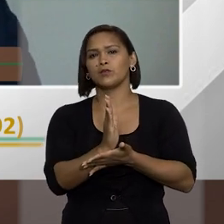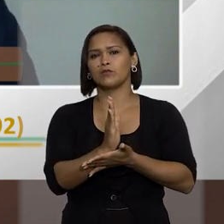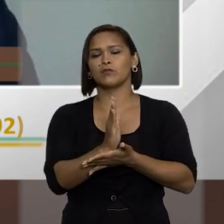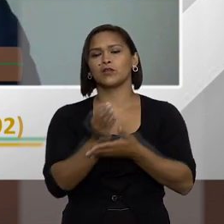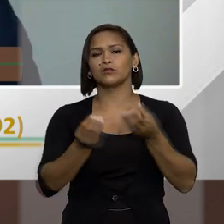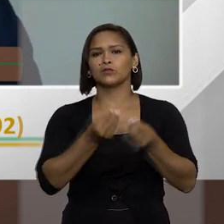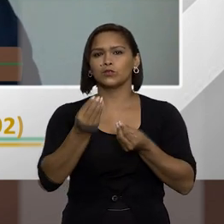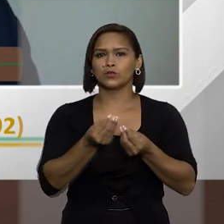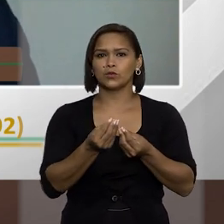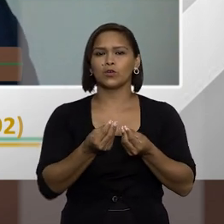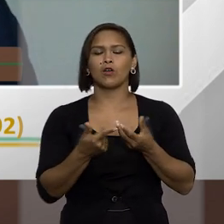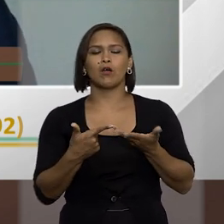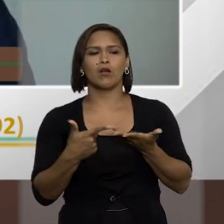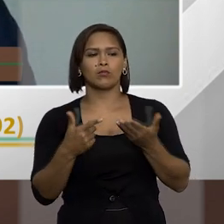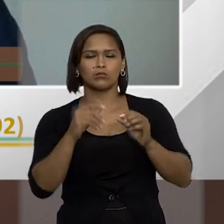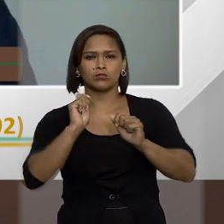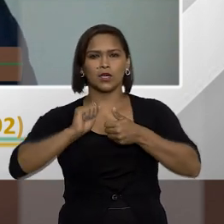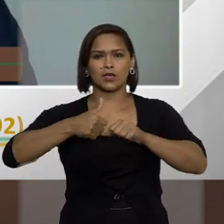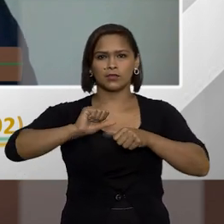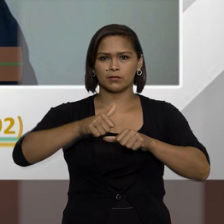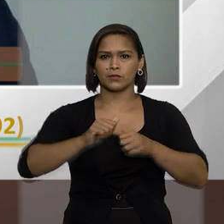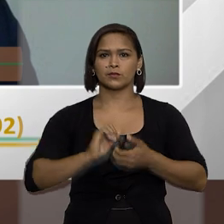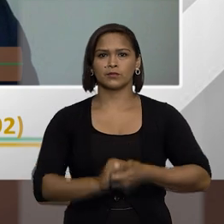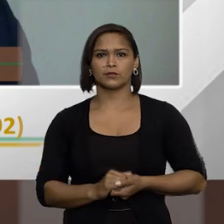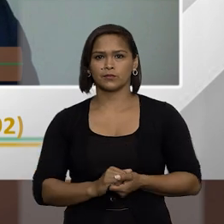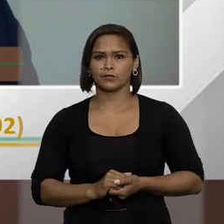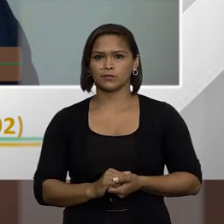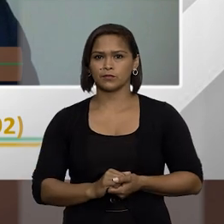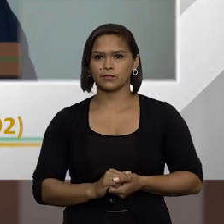tal qual está atualmente para debate.